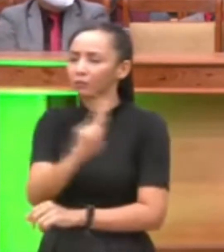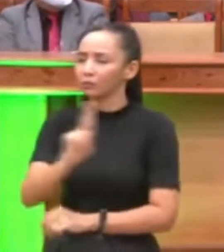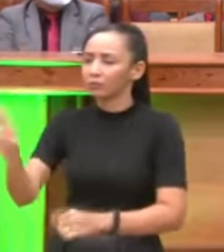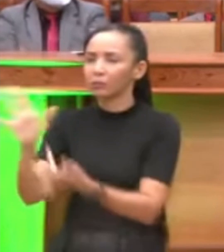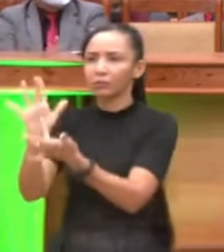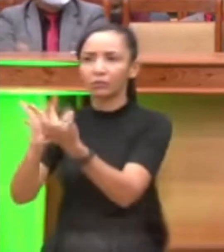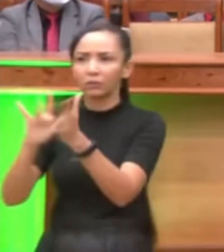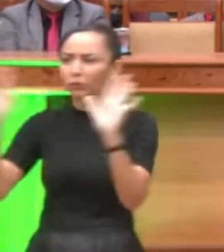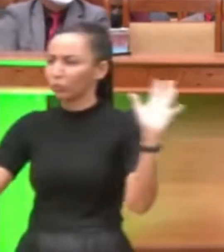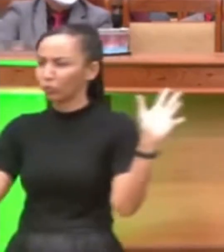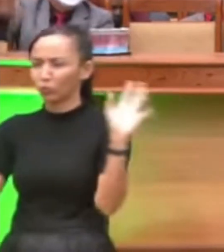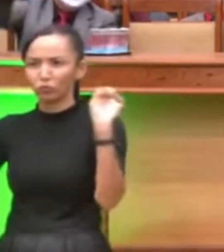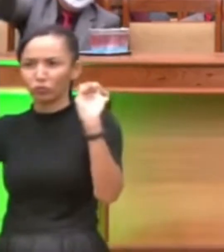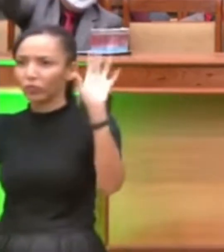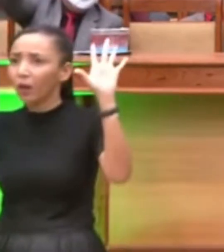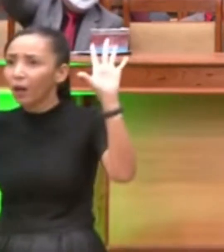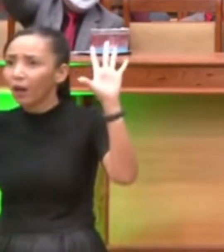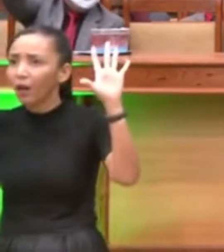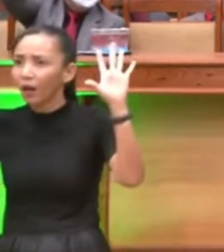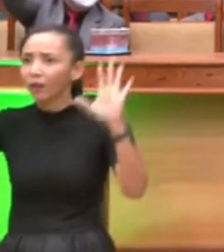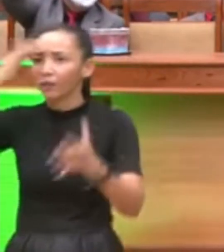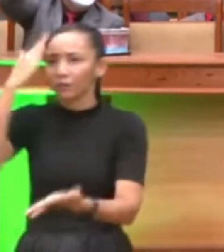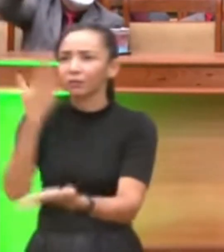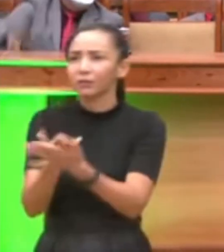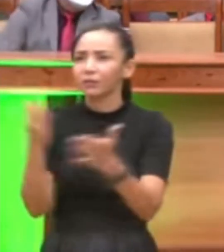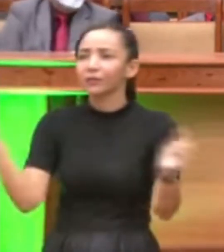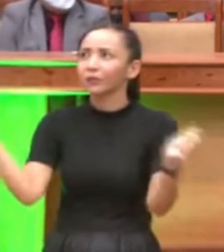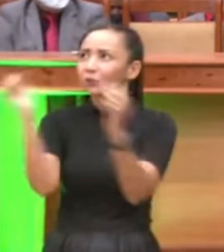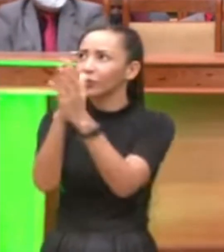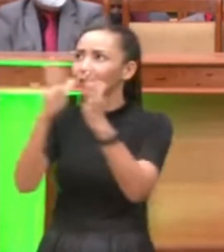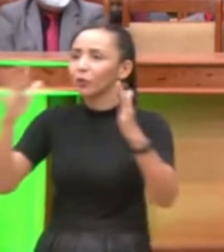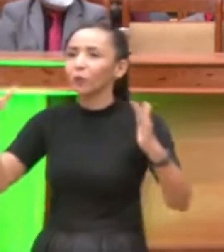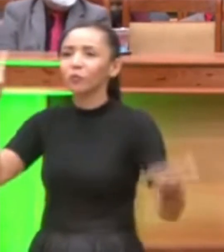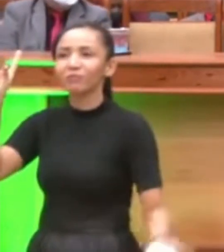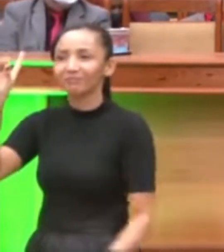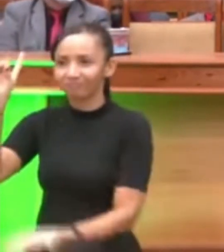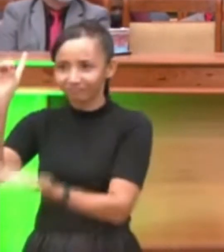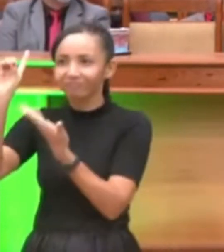só quem crê na autoridade do nome de Jesus diga glória a Deus